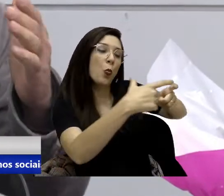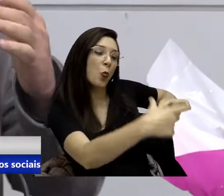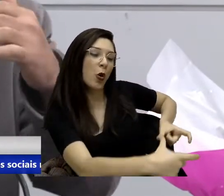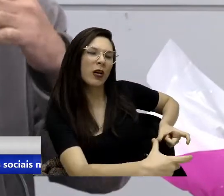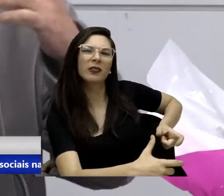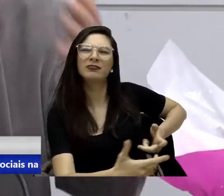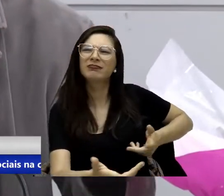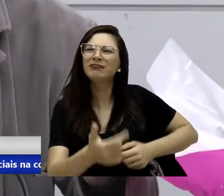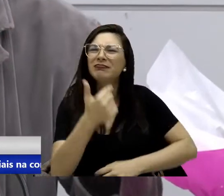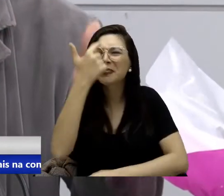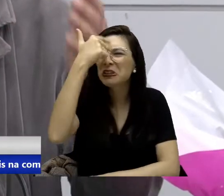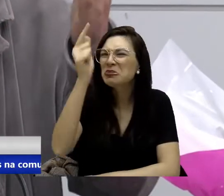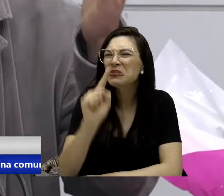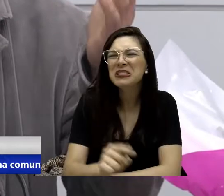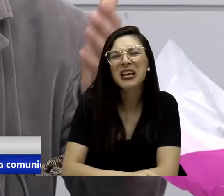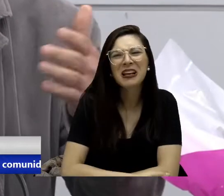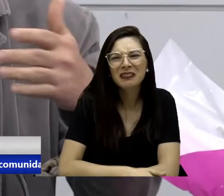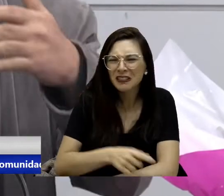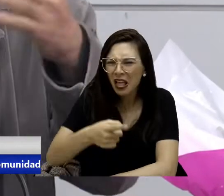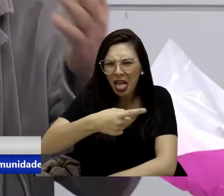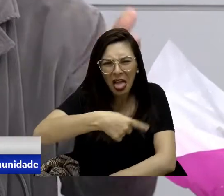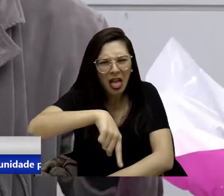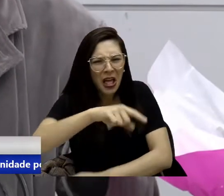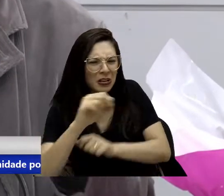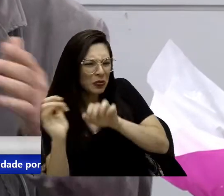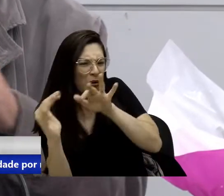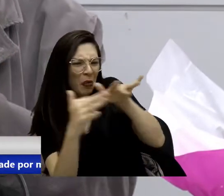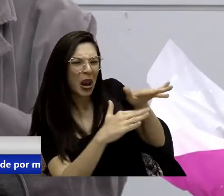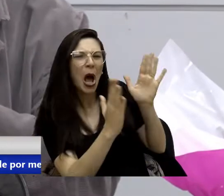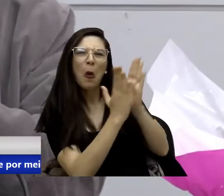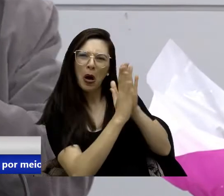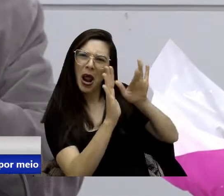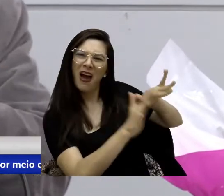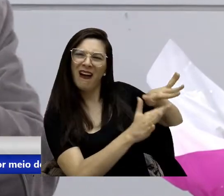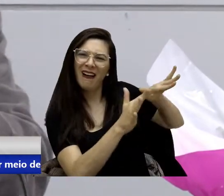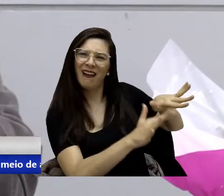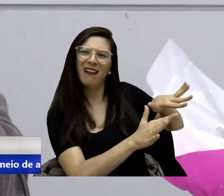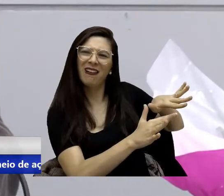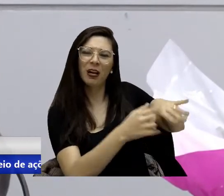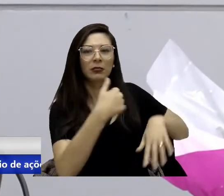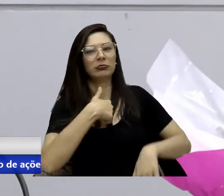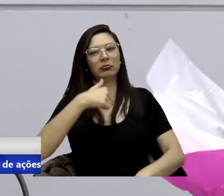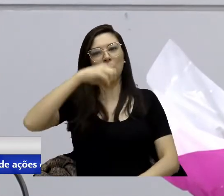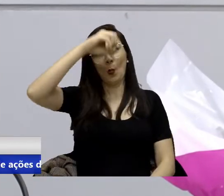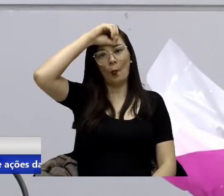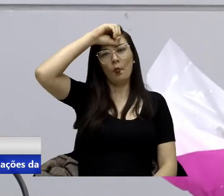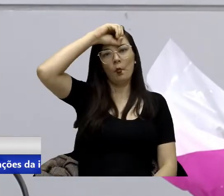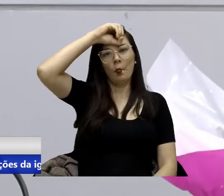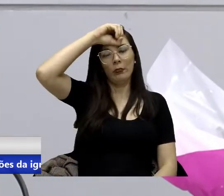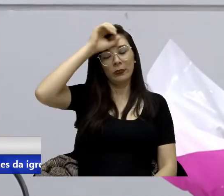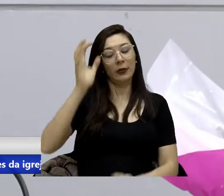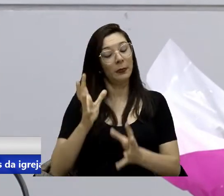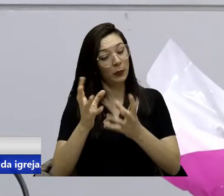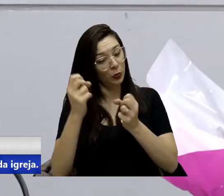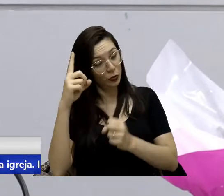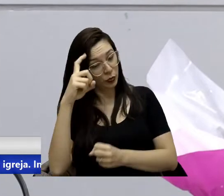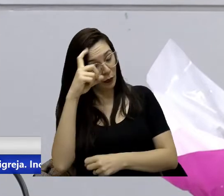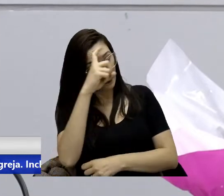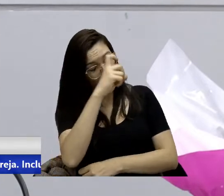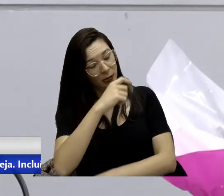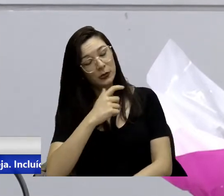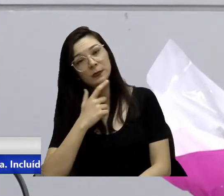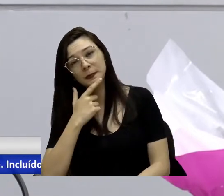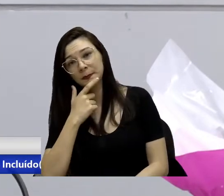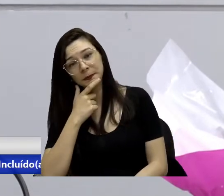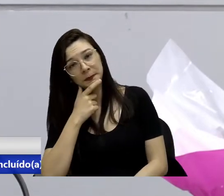sei se eles estão benzenando, ou estão rezando. Não sei. É bem complicado. É lamentável